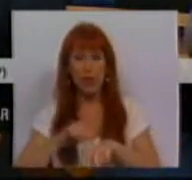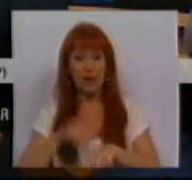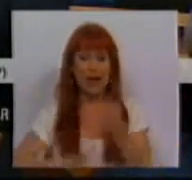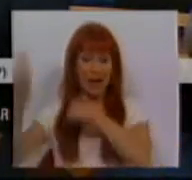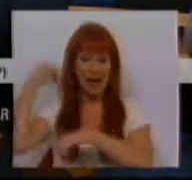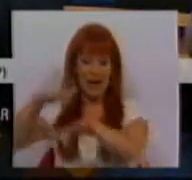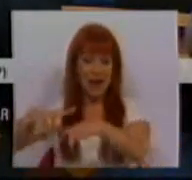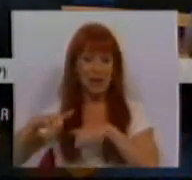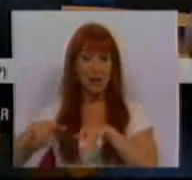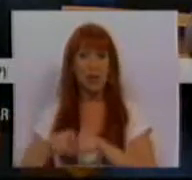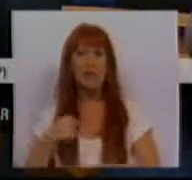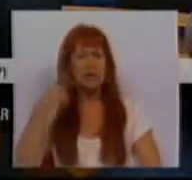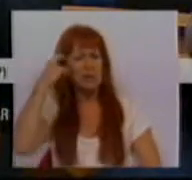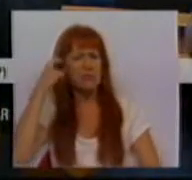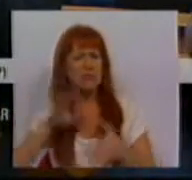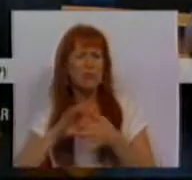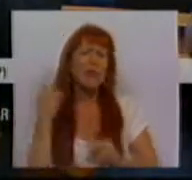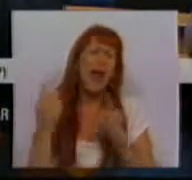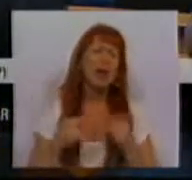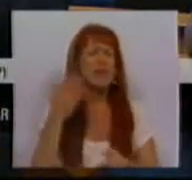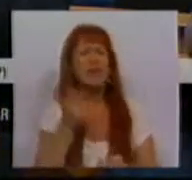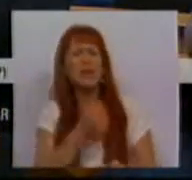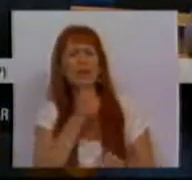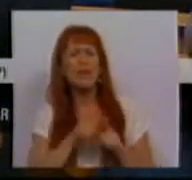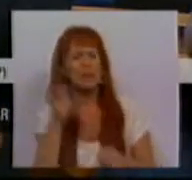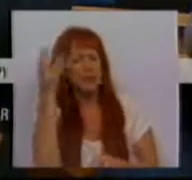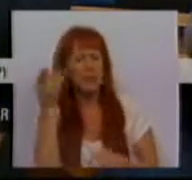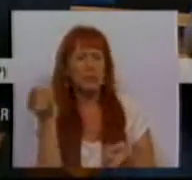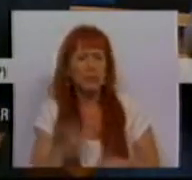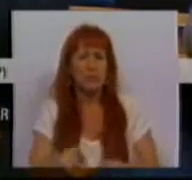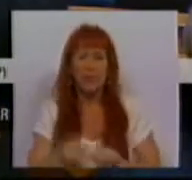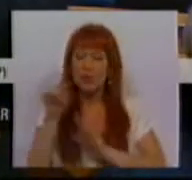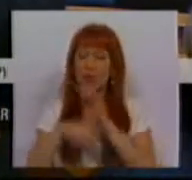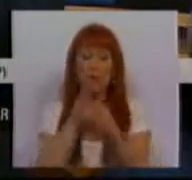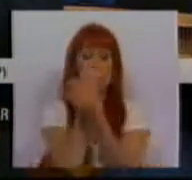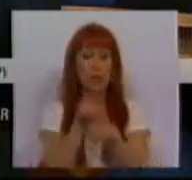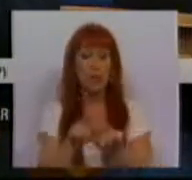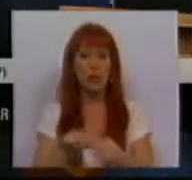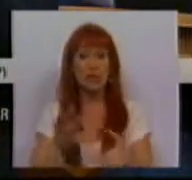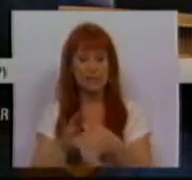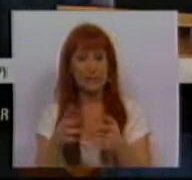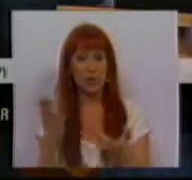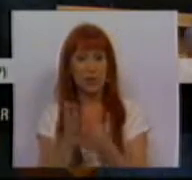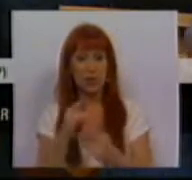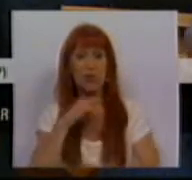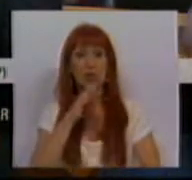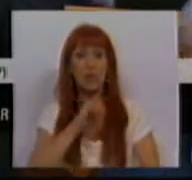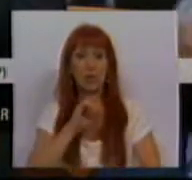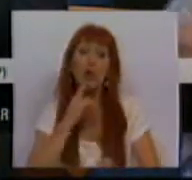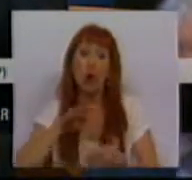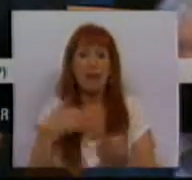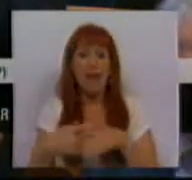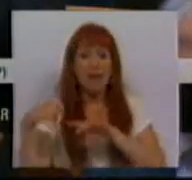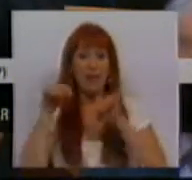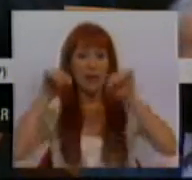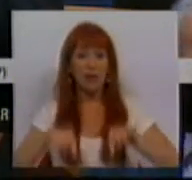Assembleia, de tecer considerações sobre algumas estipulações perversas do Estatuto do Aluno e Ética Escolar, chamámo-lo, no entanto, a